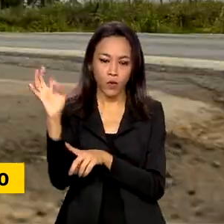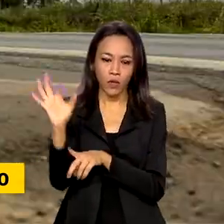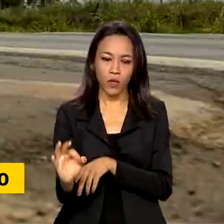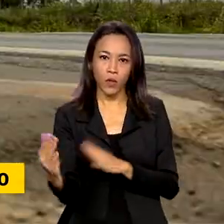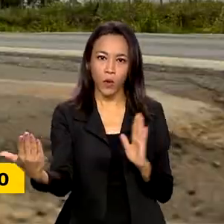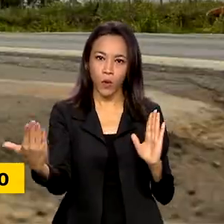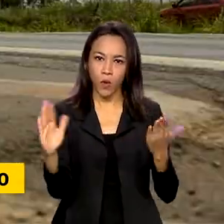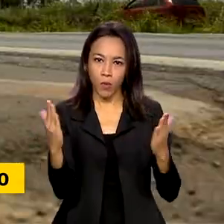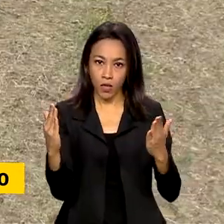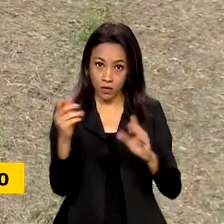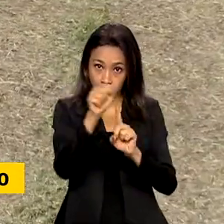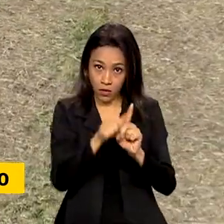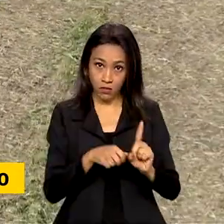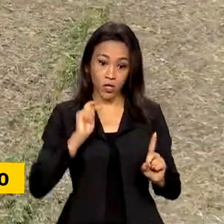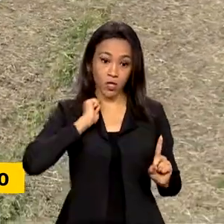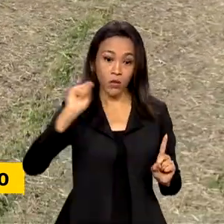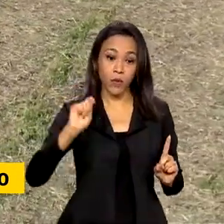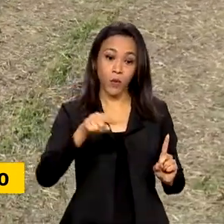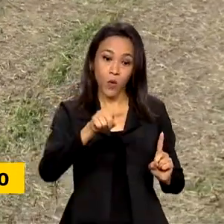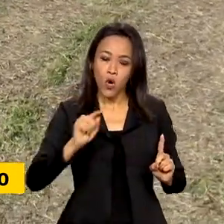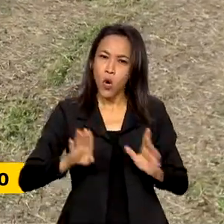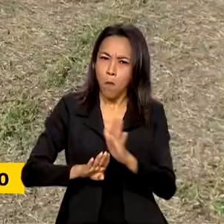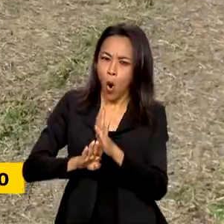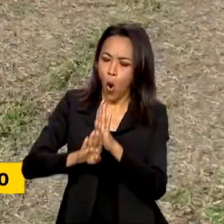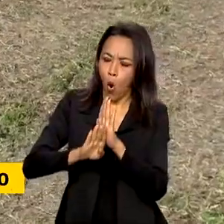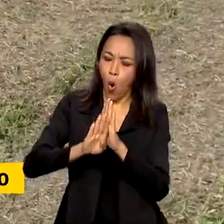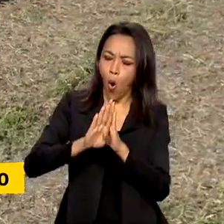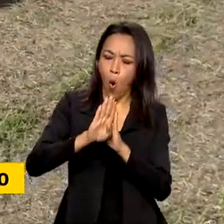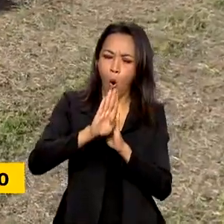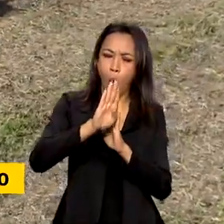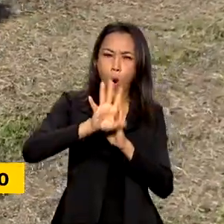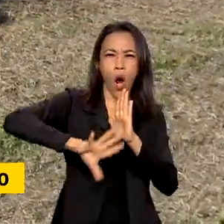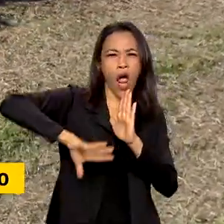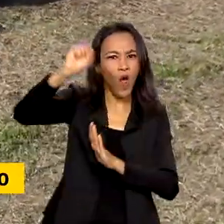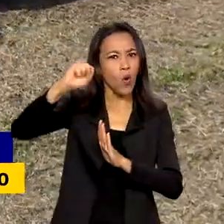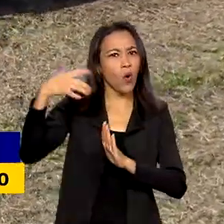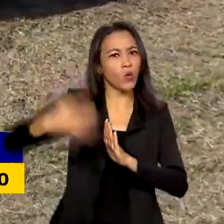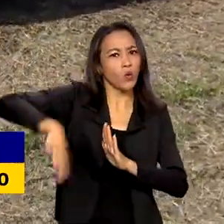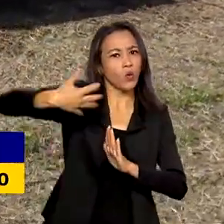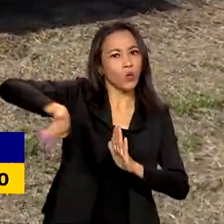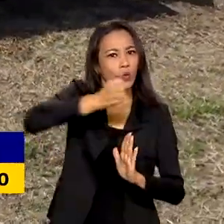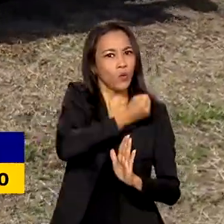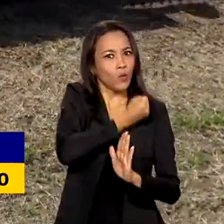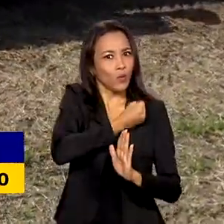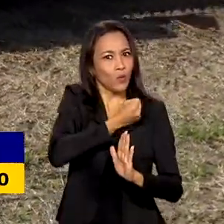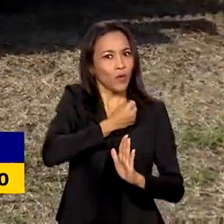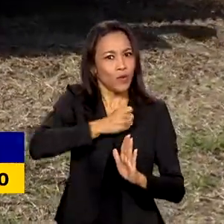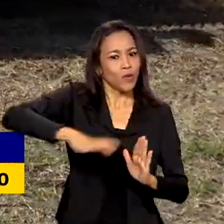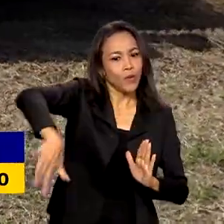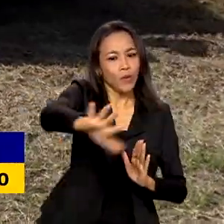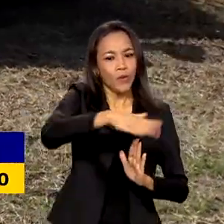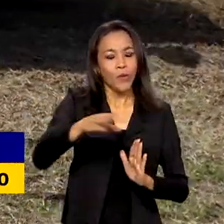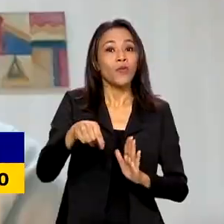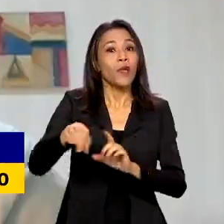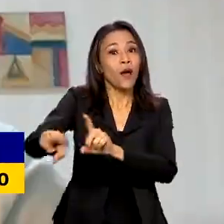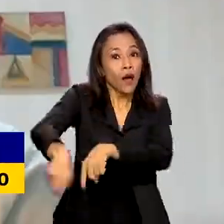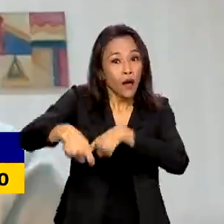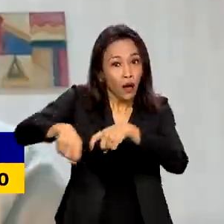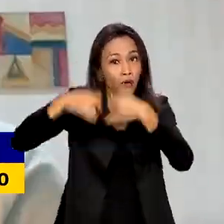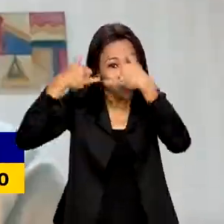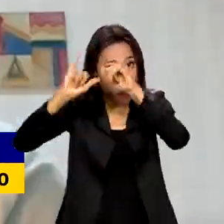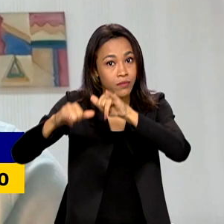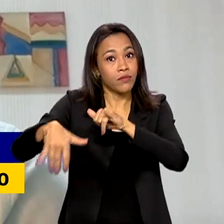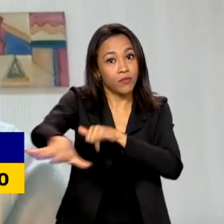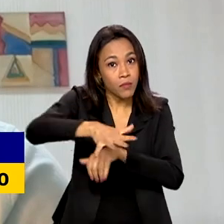comparação com abril. O desempenho reflete os números recordes apresentados pela produção agropecuária no país. A gente